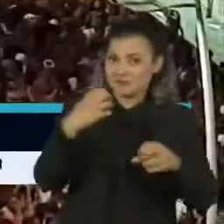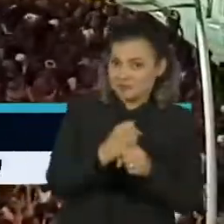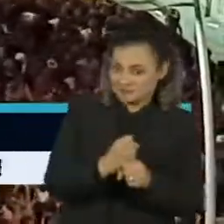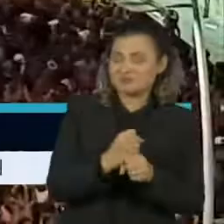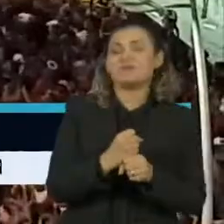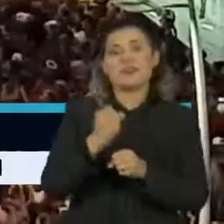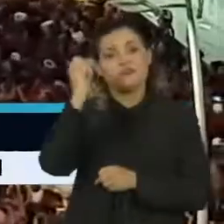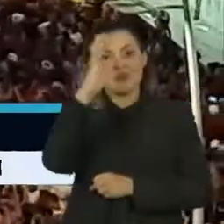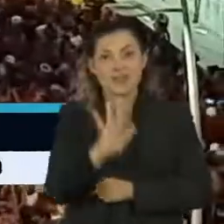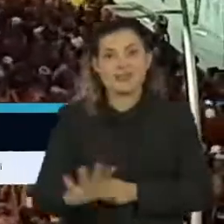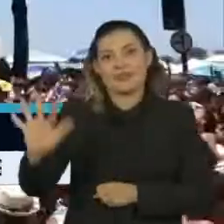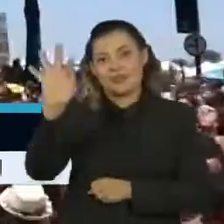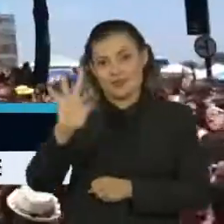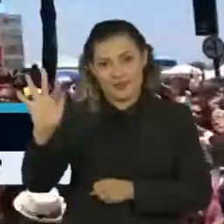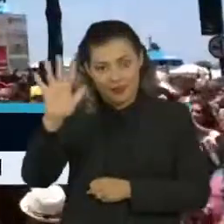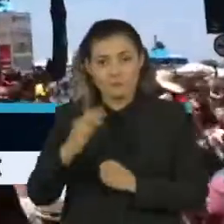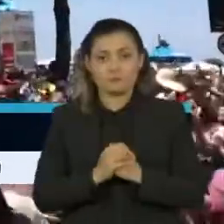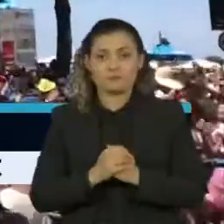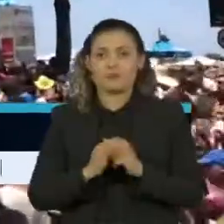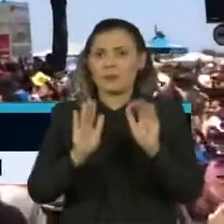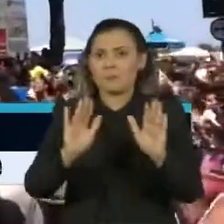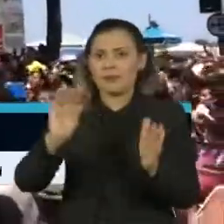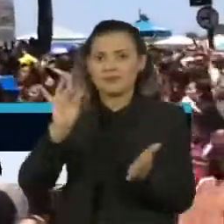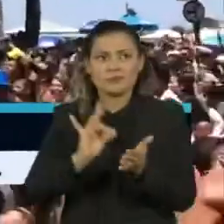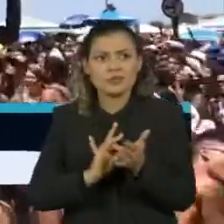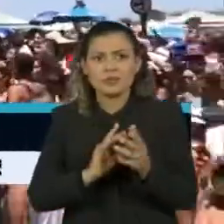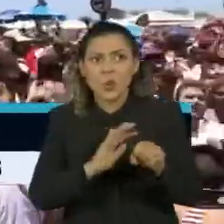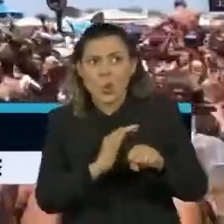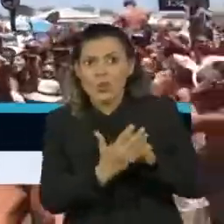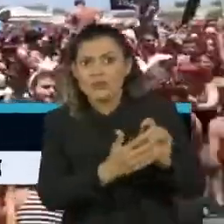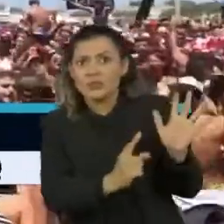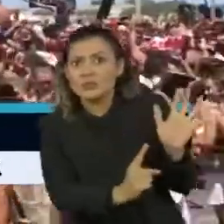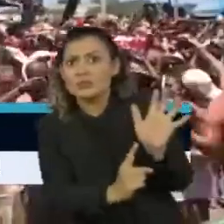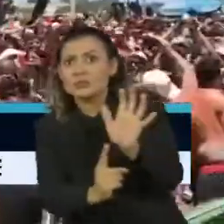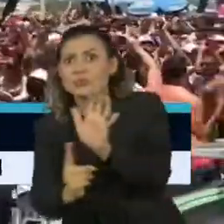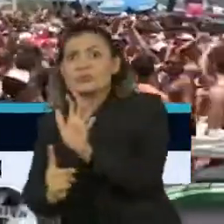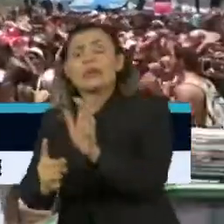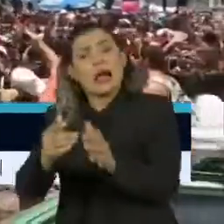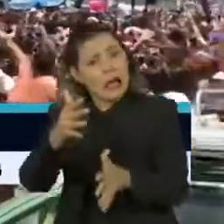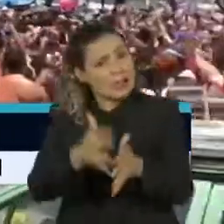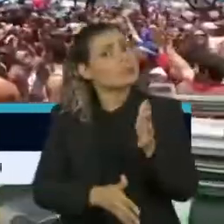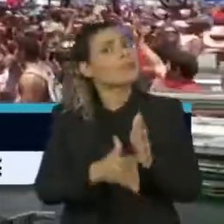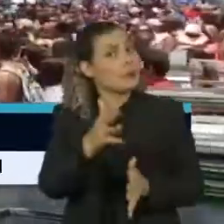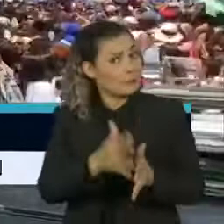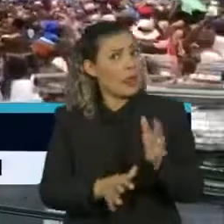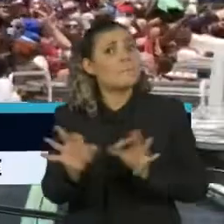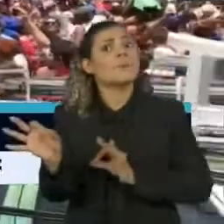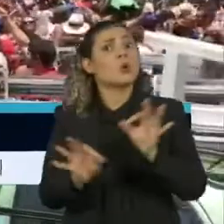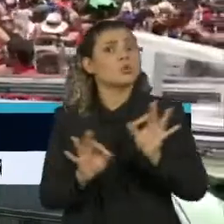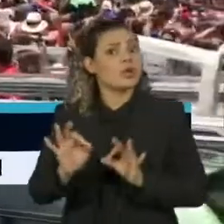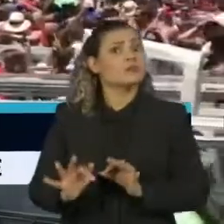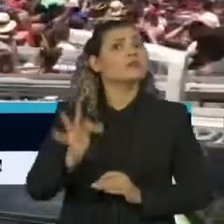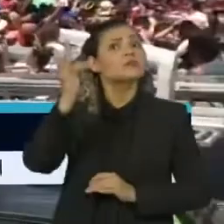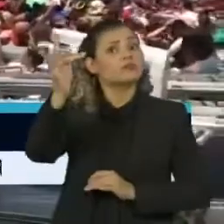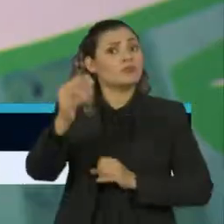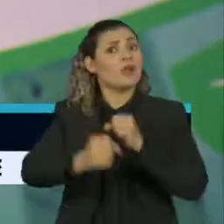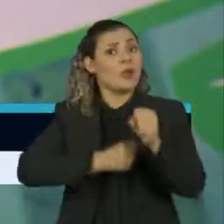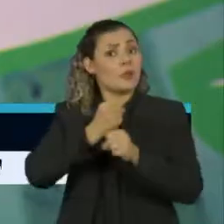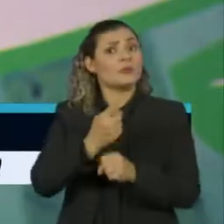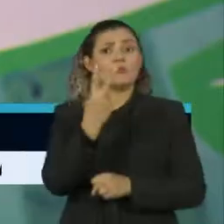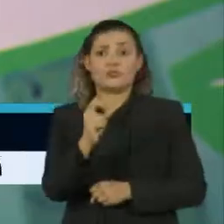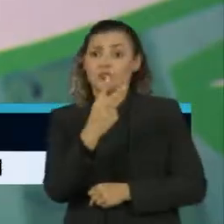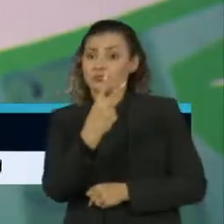Confederação Nacional do Comércio. Mas a pandemia do novo coronavírus pode atrapalhar os planos dos foliões para o ano que vem.